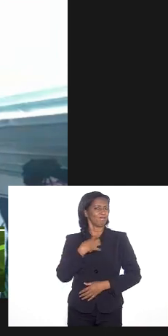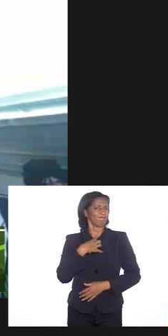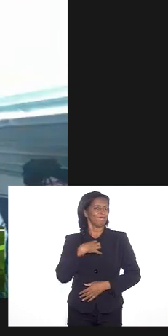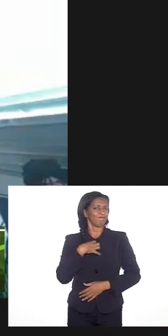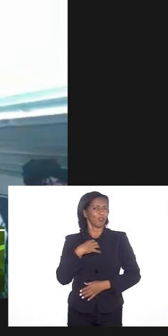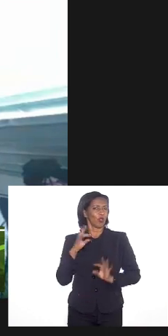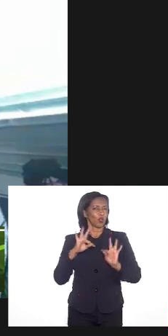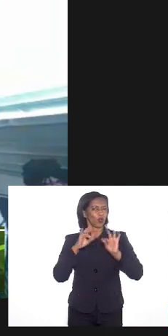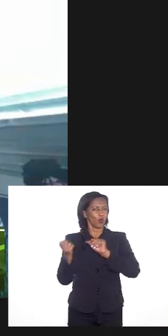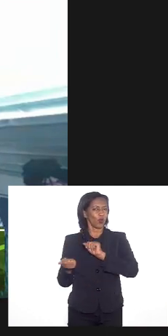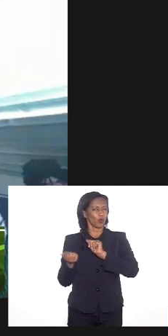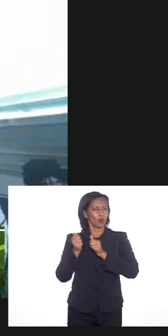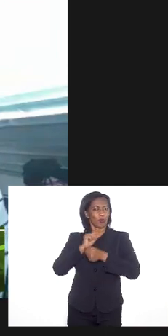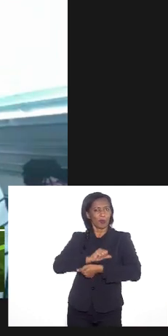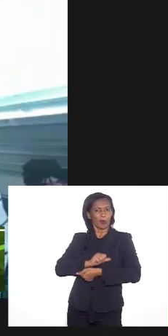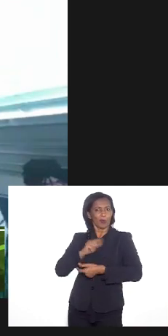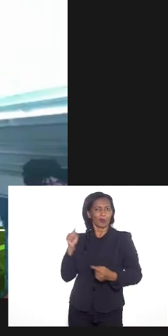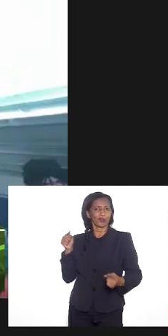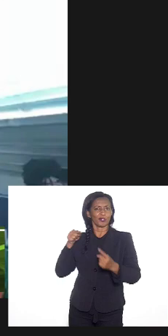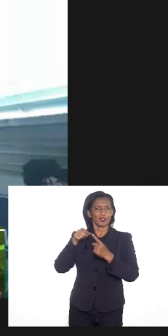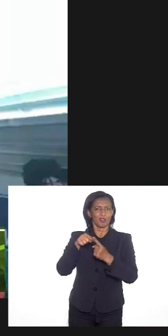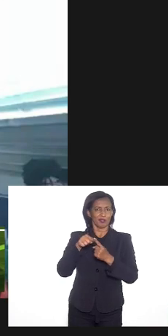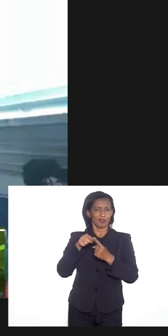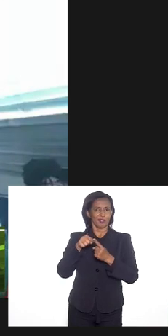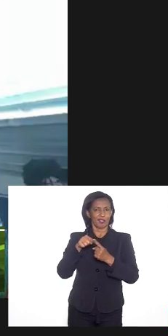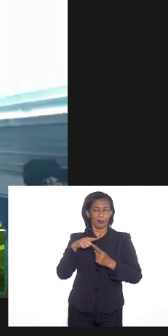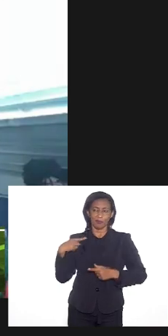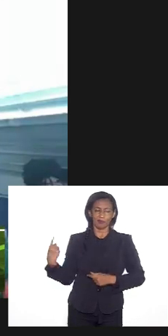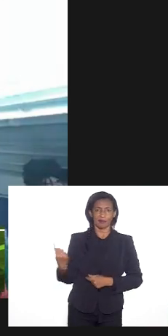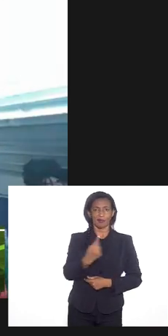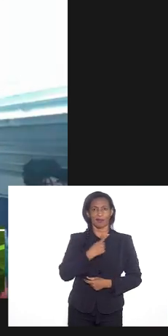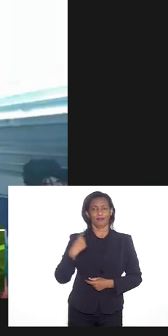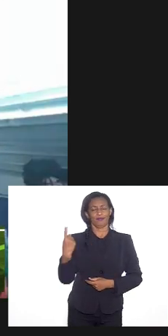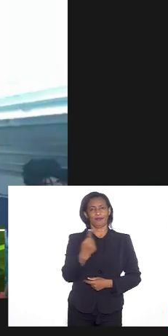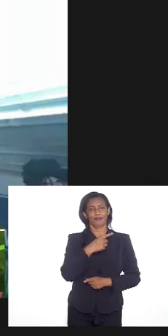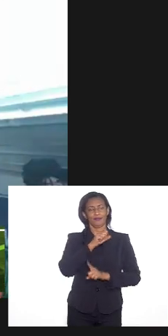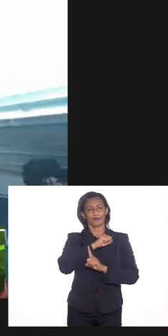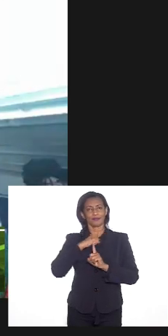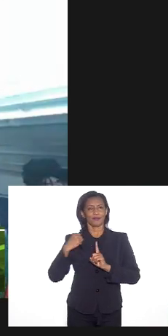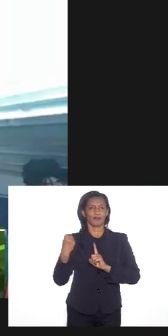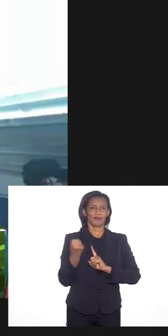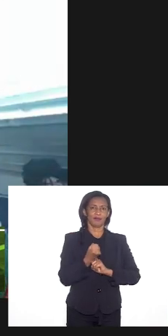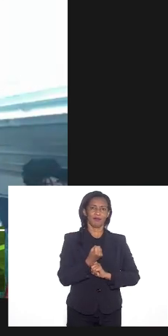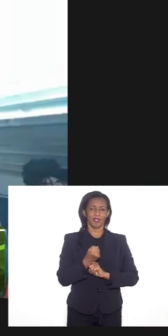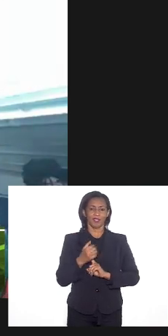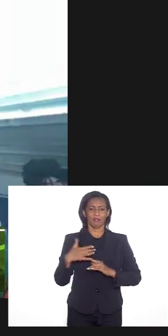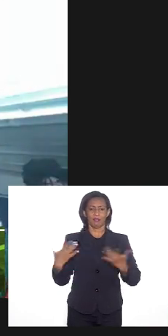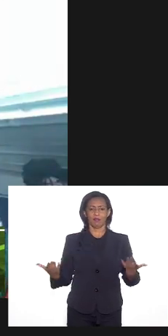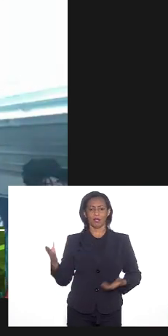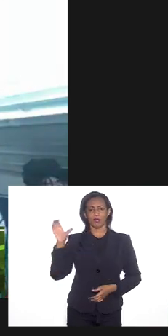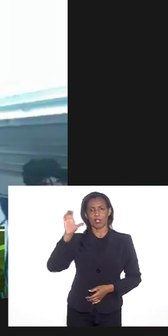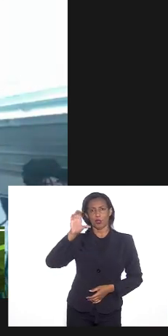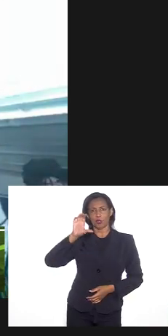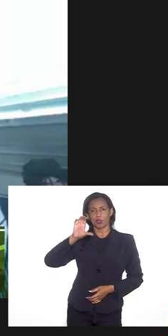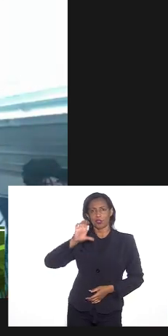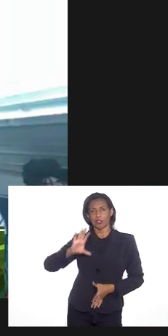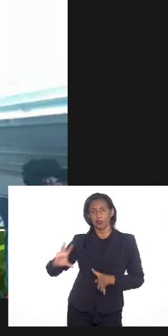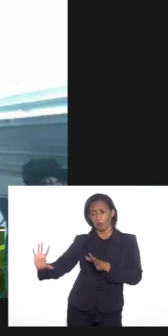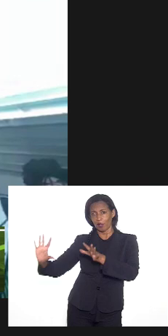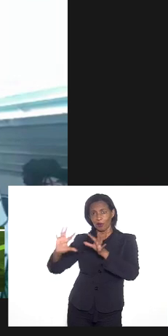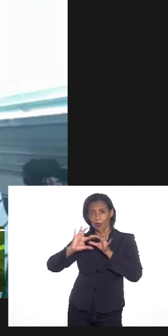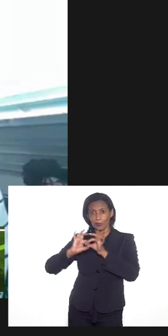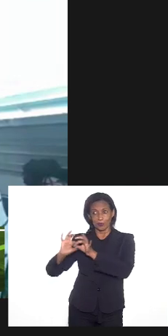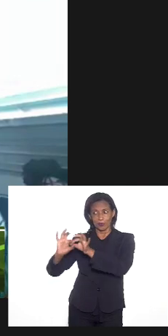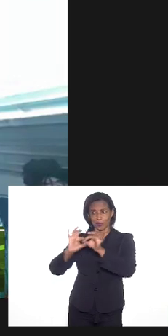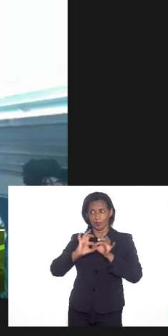reformulação também dos desafios colocados para a nossa sociedade que foi cunhada na construção